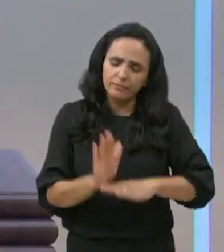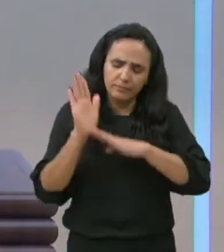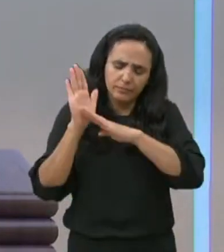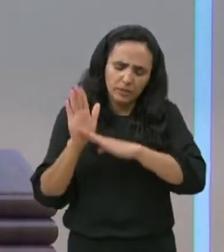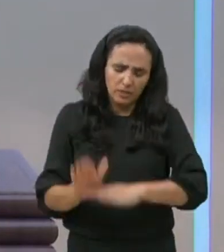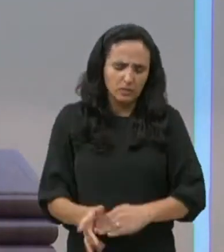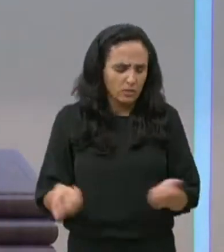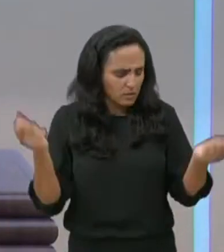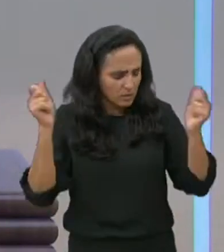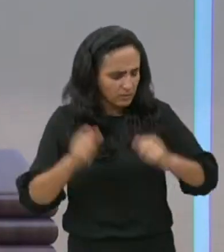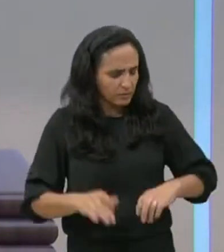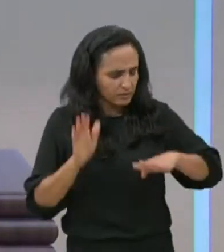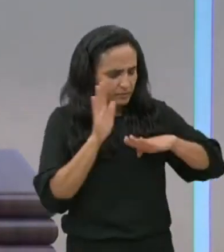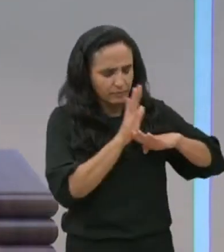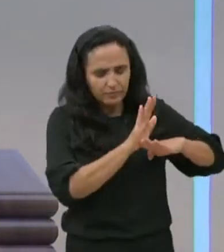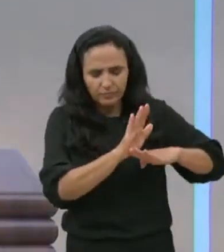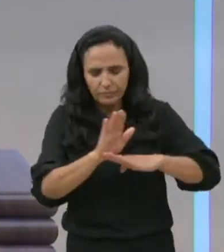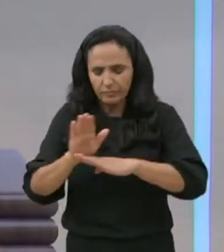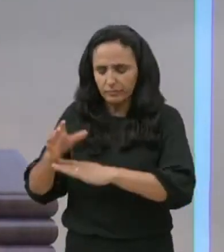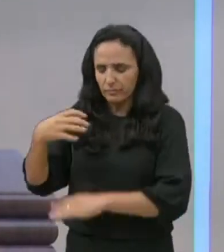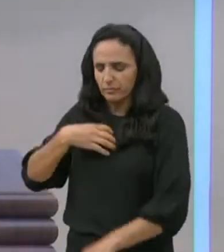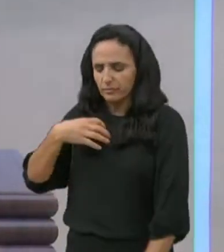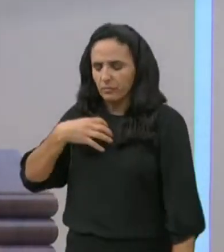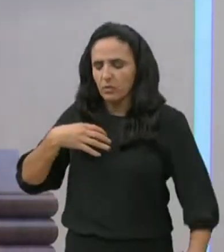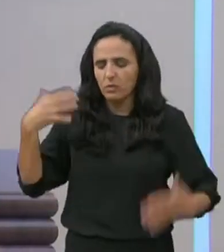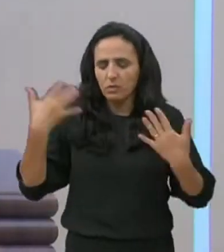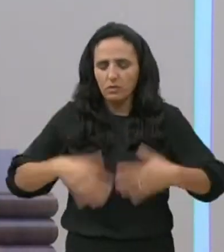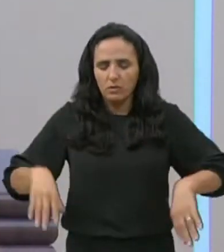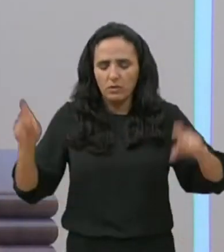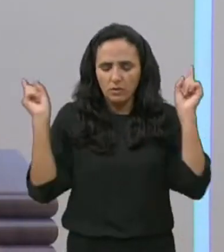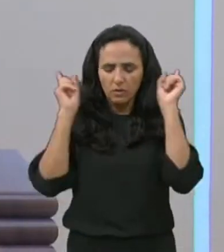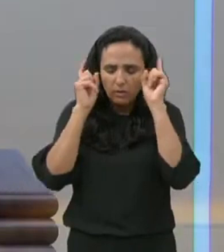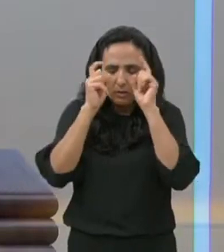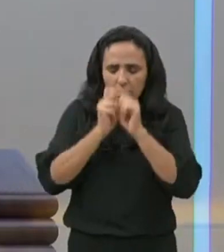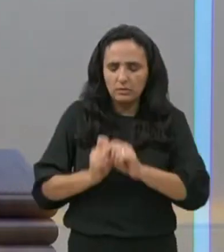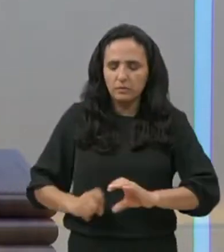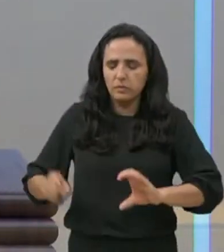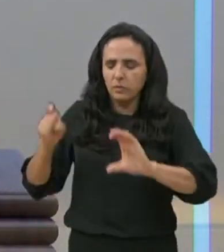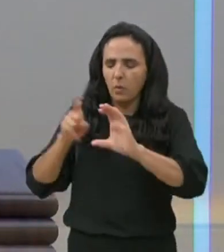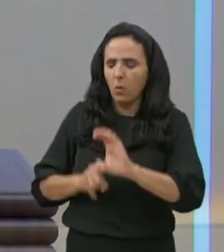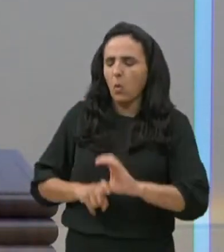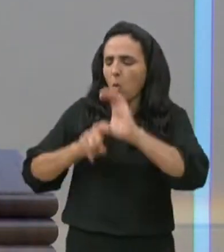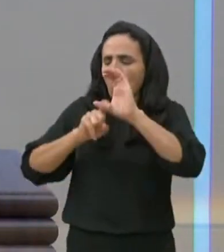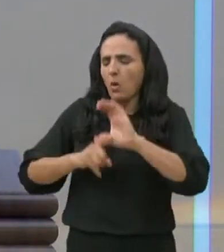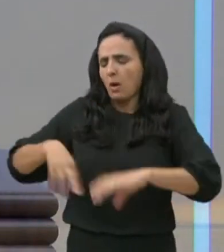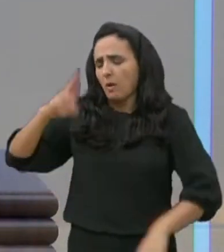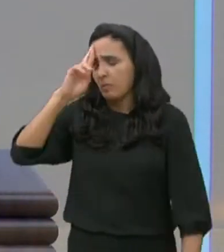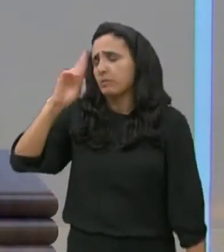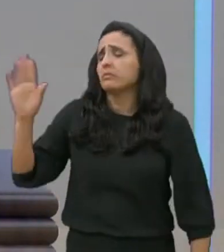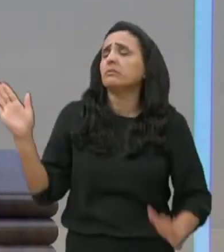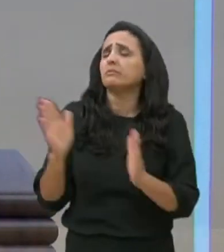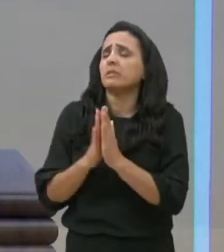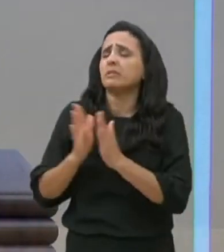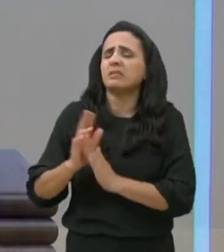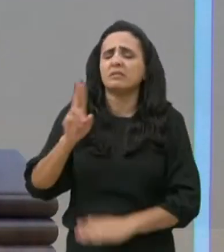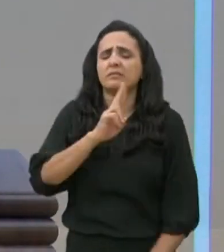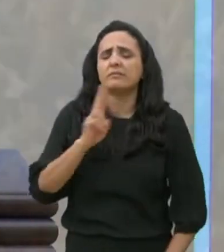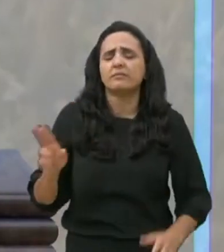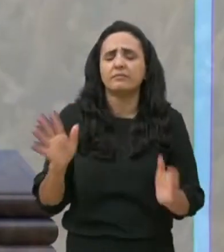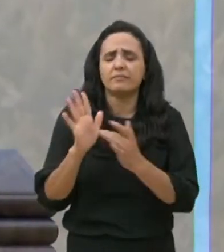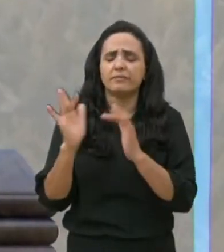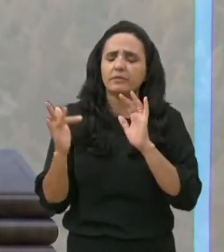a Tua filha, dessas drogas que causam também dependência, ó Deus, é no nome de Jesus,